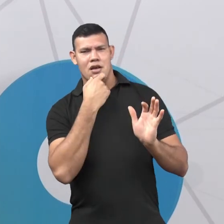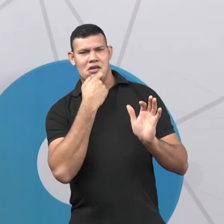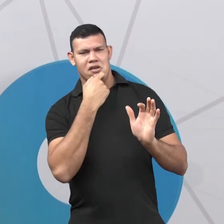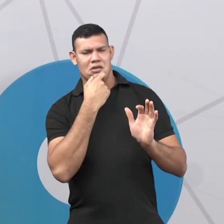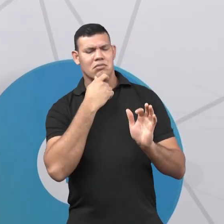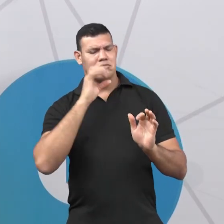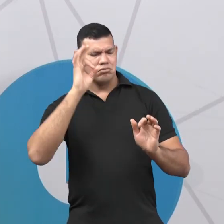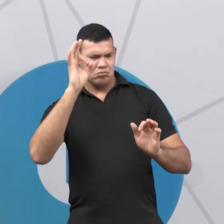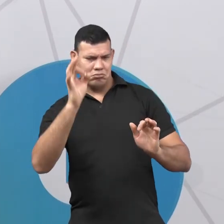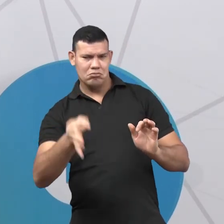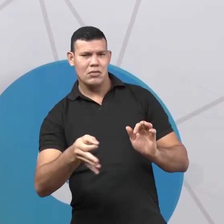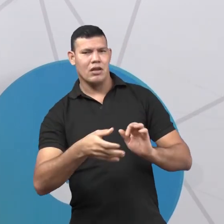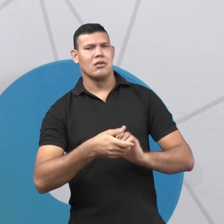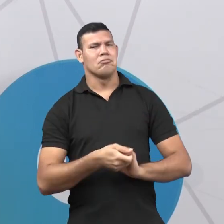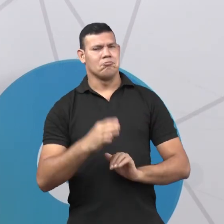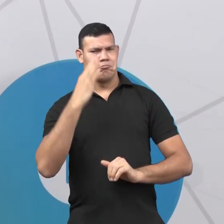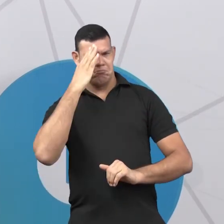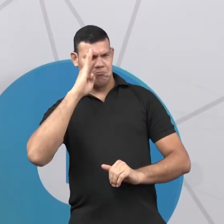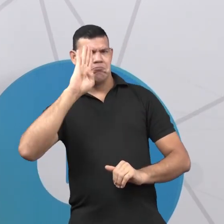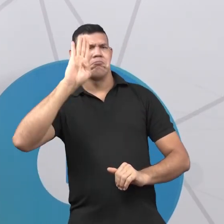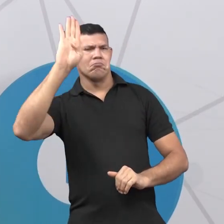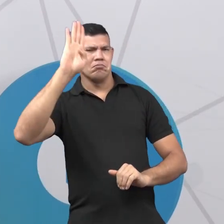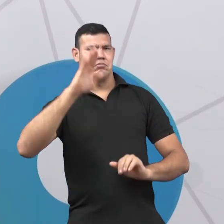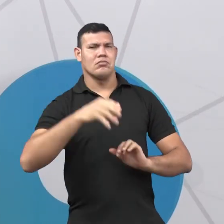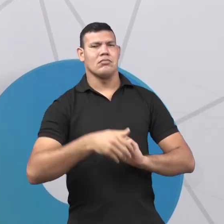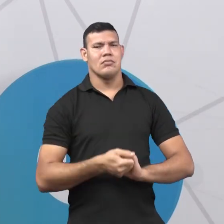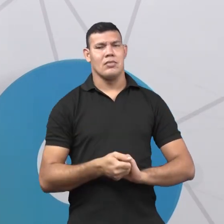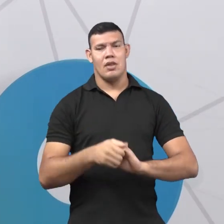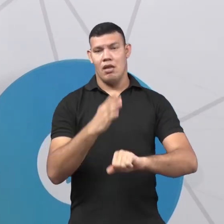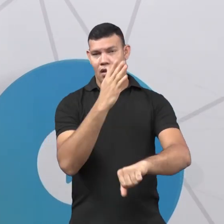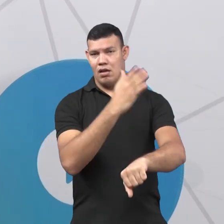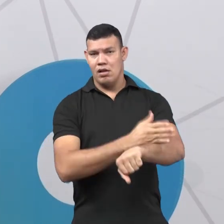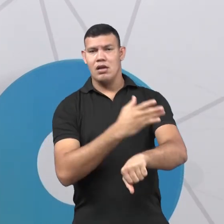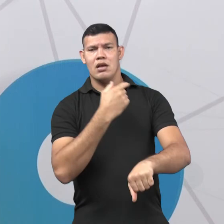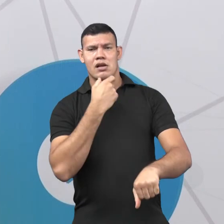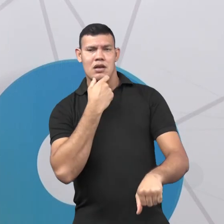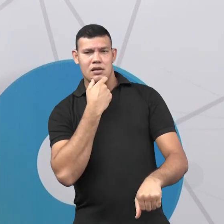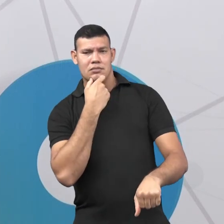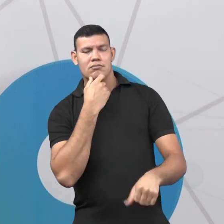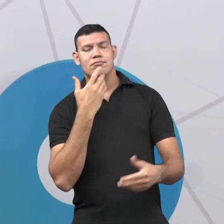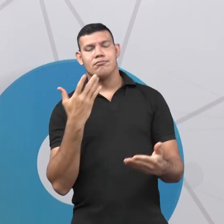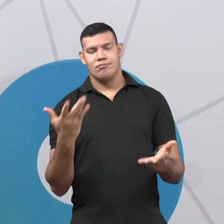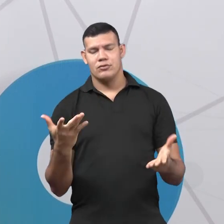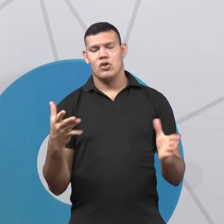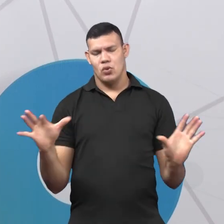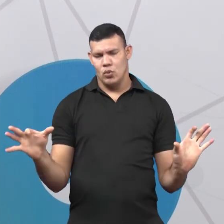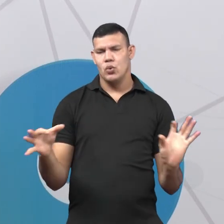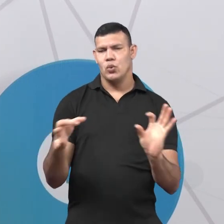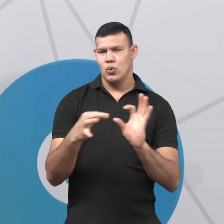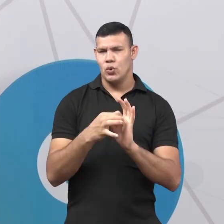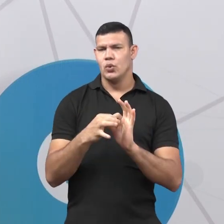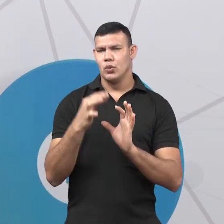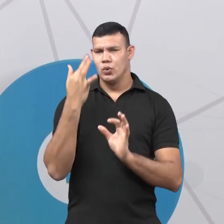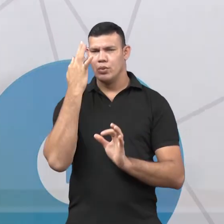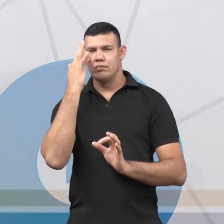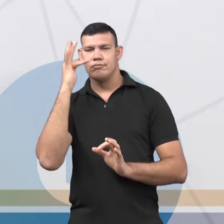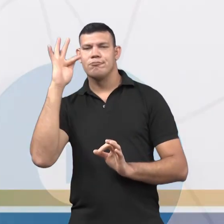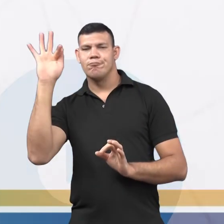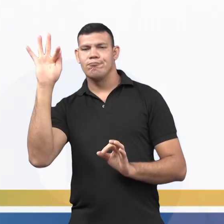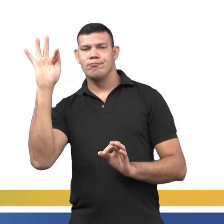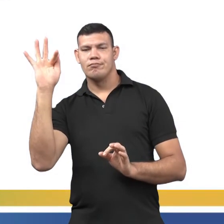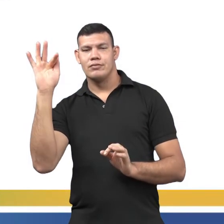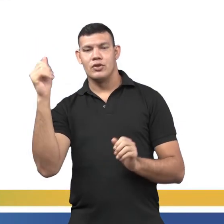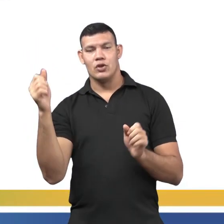temos aí o acontecimento mais importante da fase do inglês médio, né? Que foi essa junção do francês ao